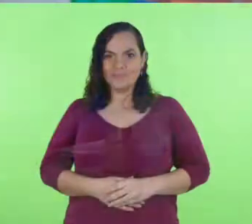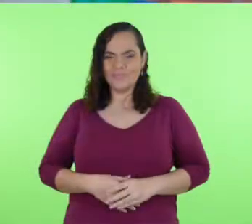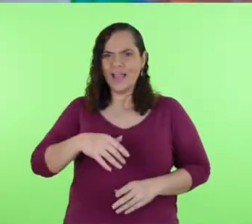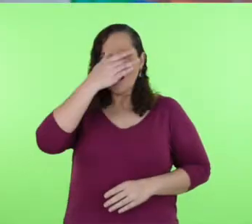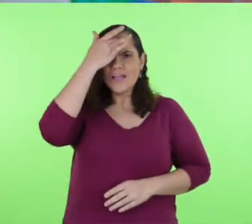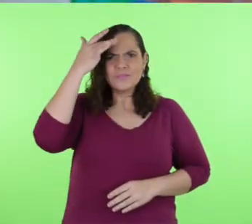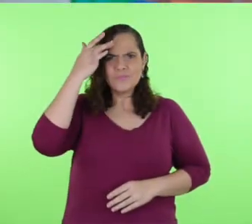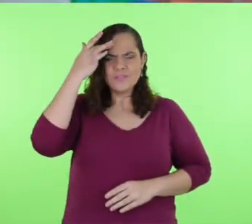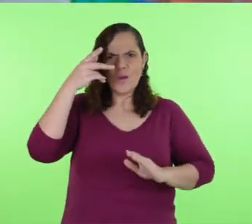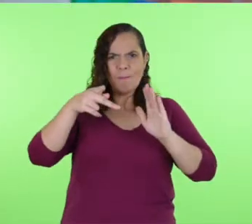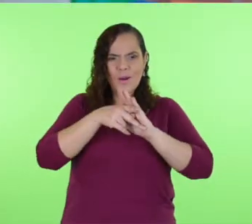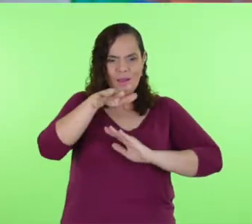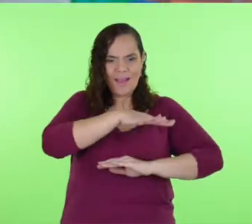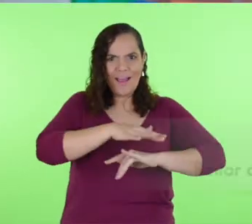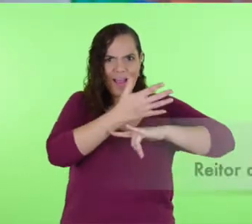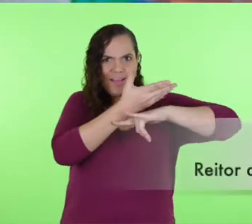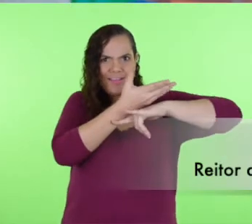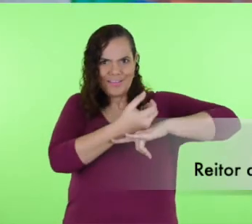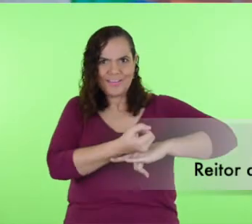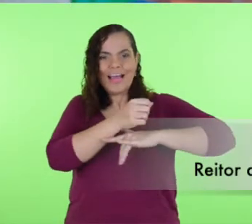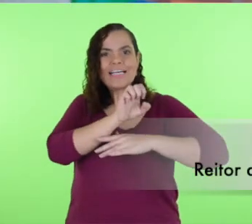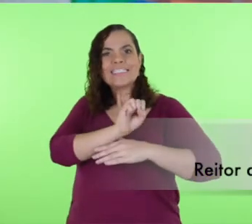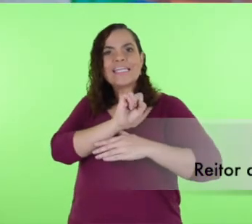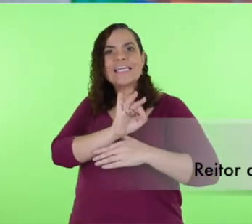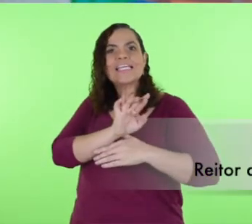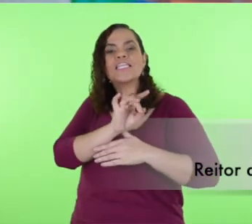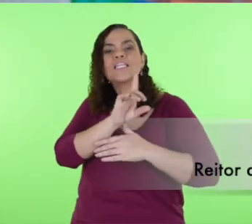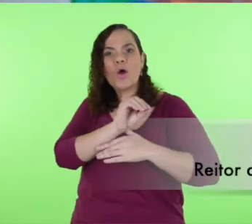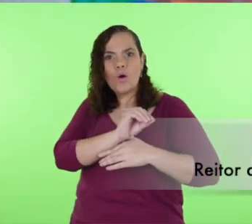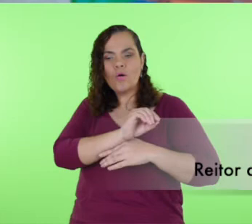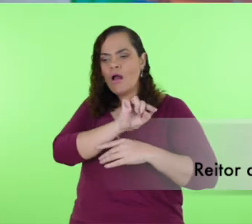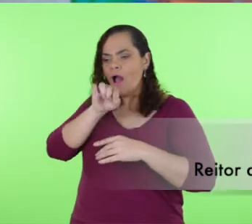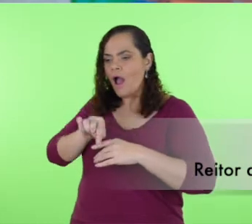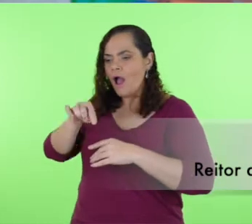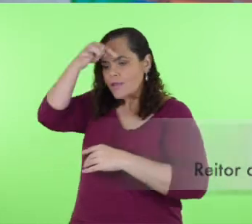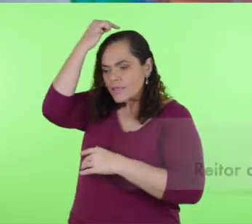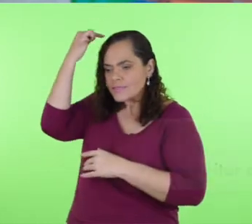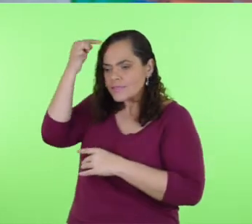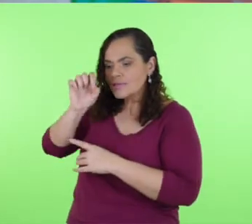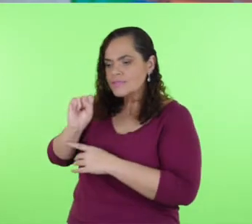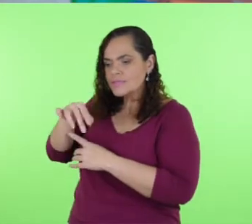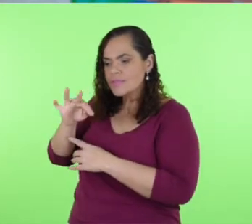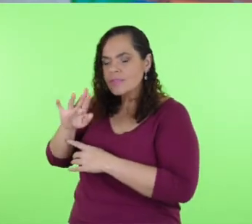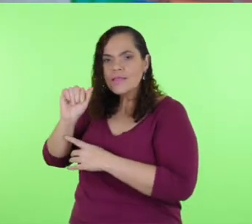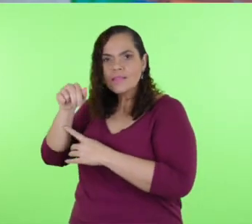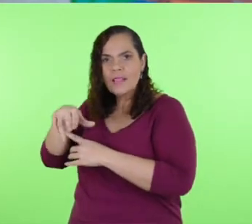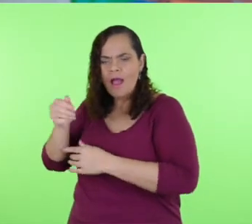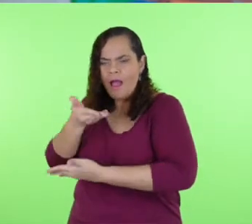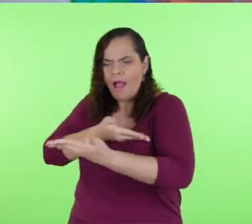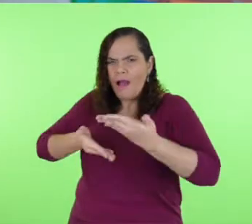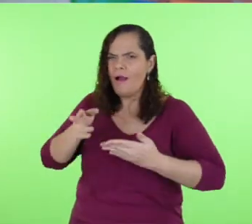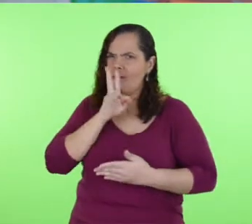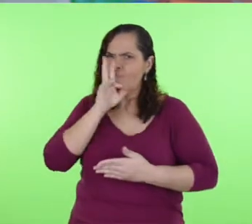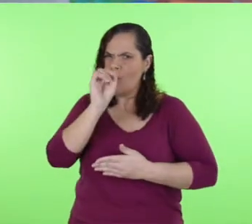Existe uma relação muito forte da identidade cultural do povo seridóense com a devoção à Santana. Uma devoção que